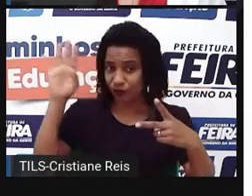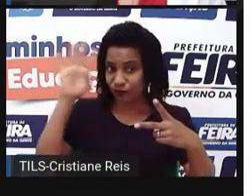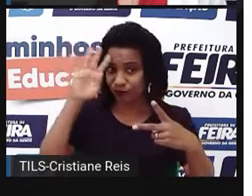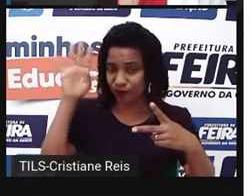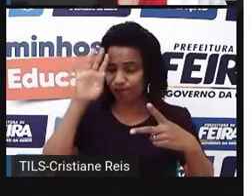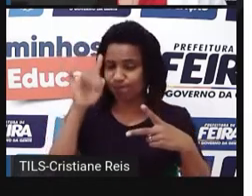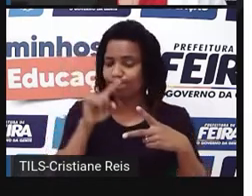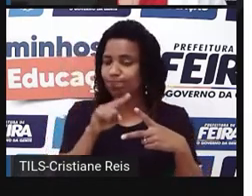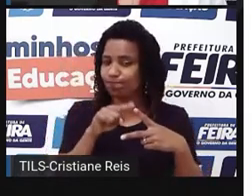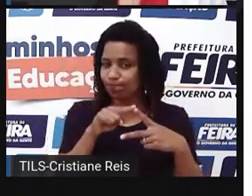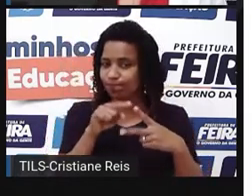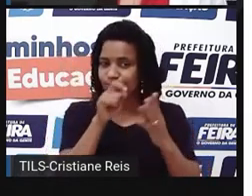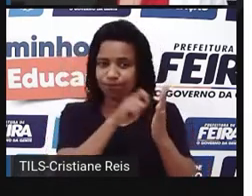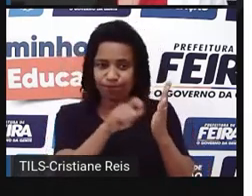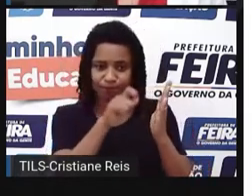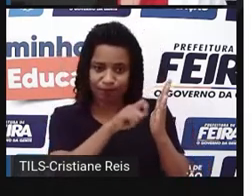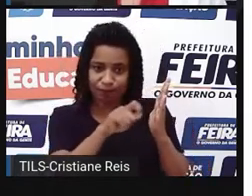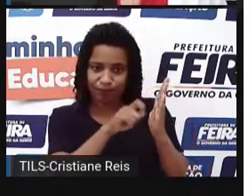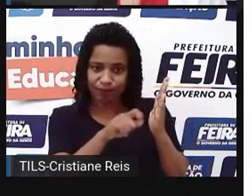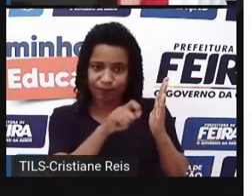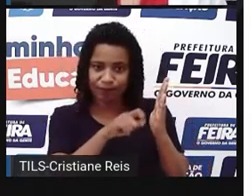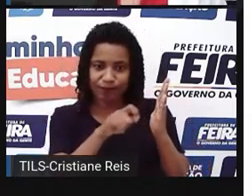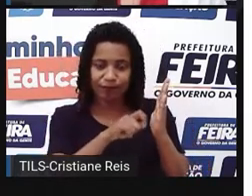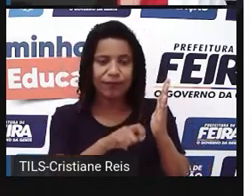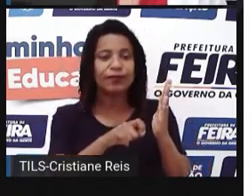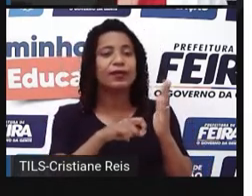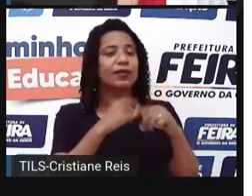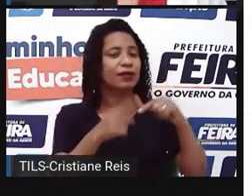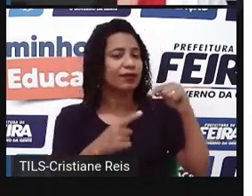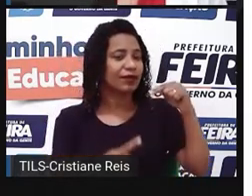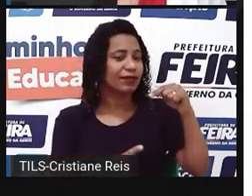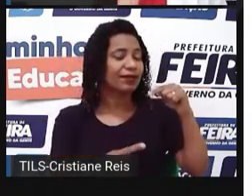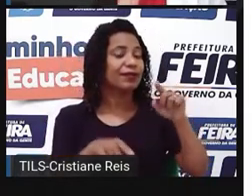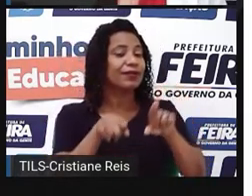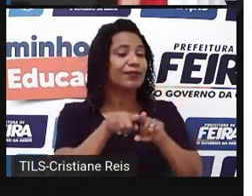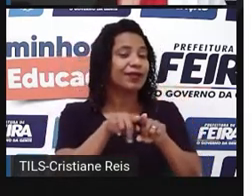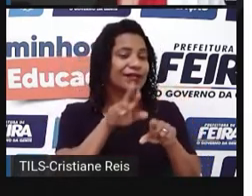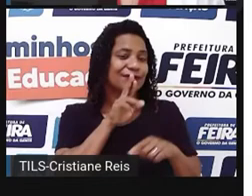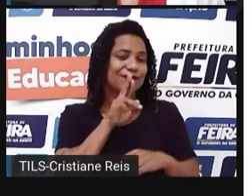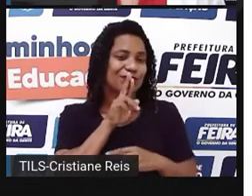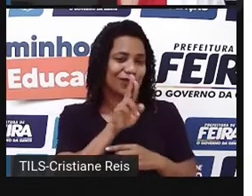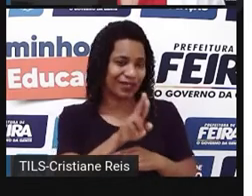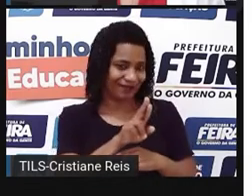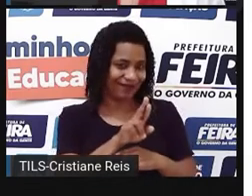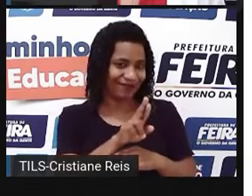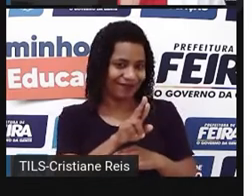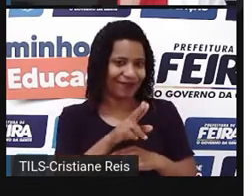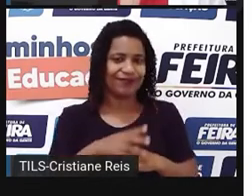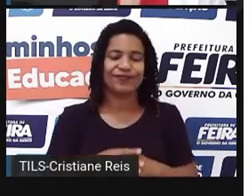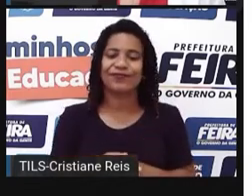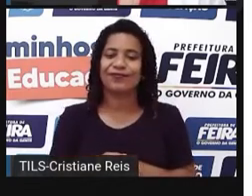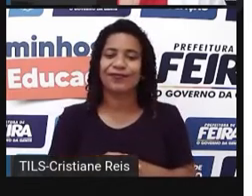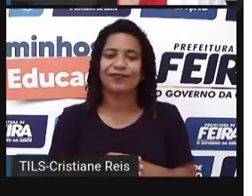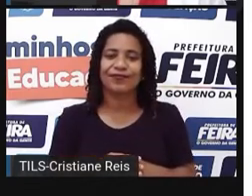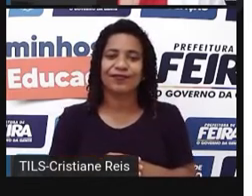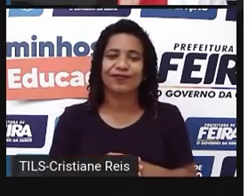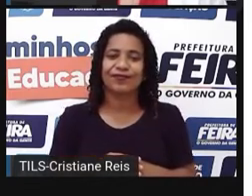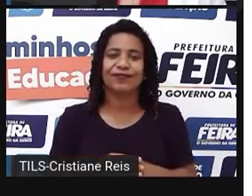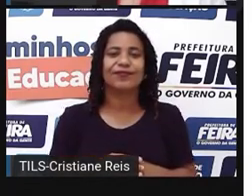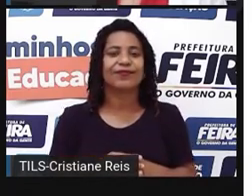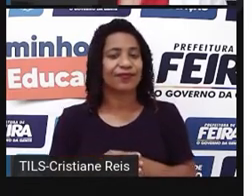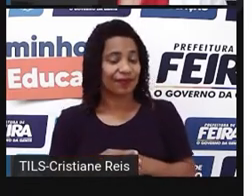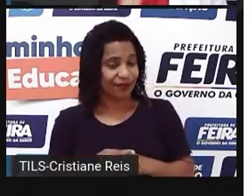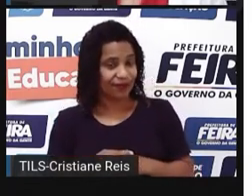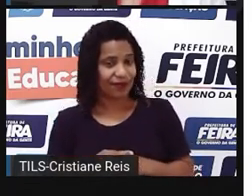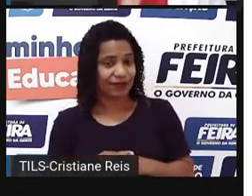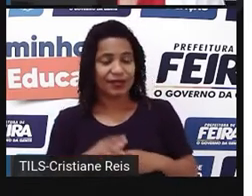anotassem-as em seu caderno e respondessem de acordo com seus conhecimentos. What is Interland Game?